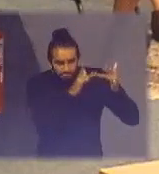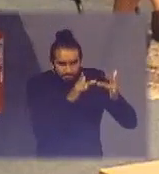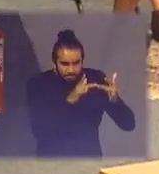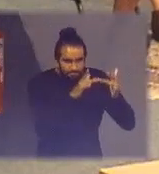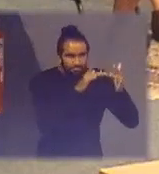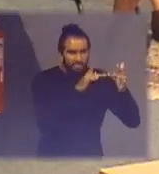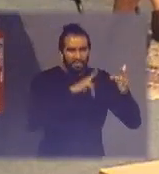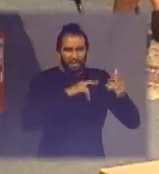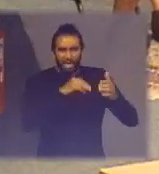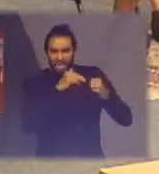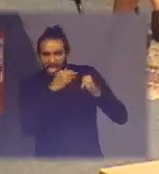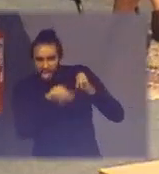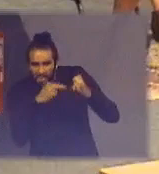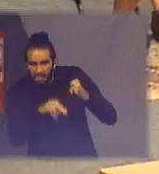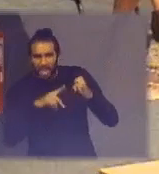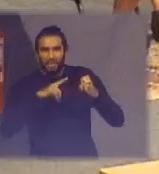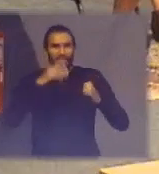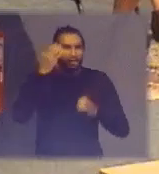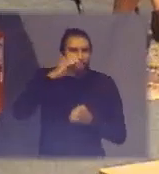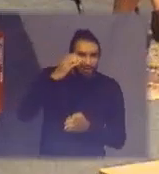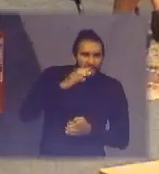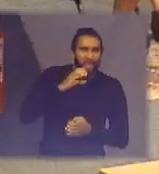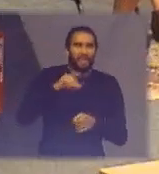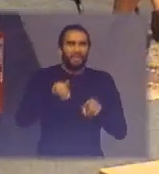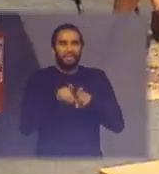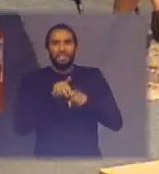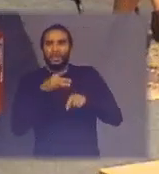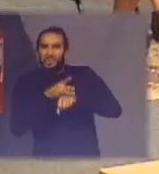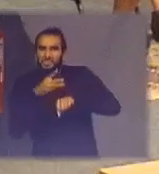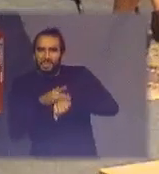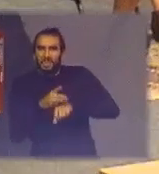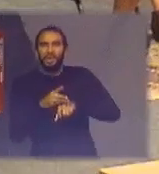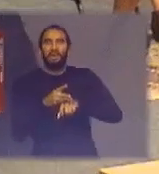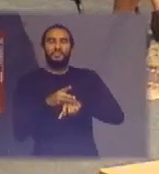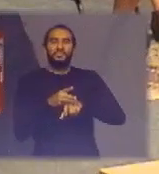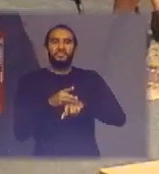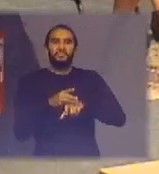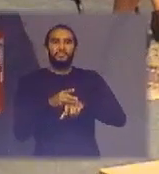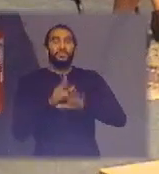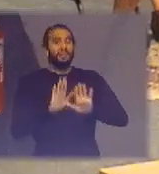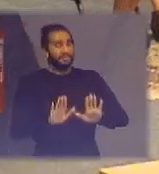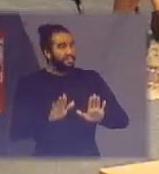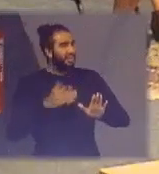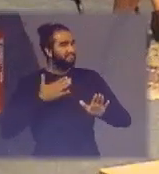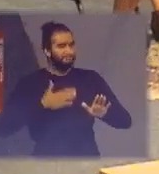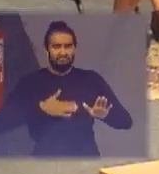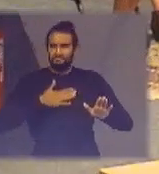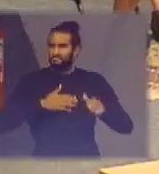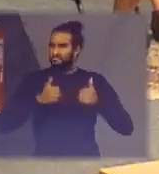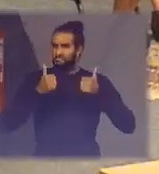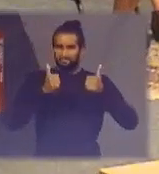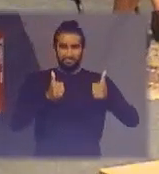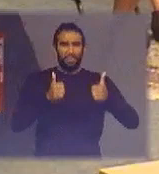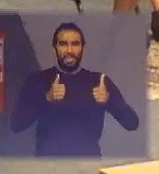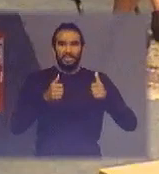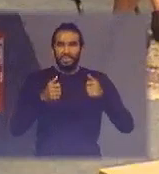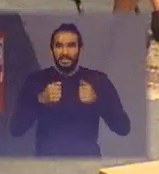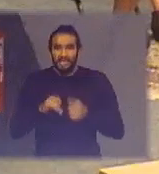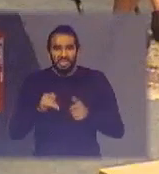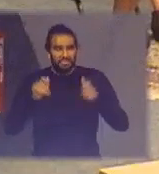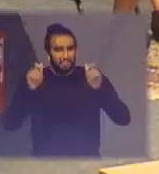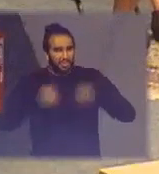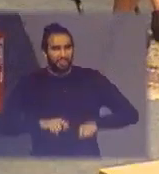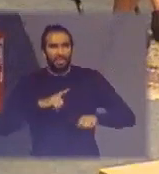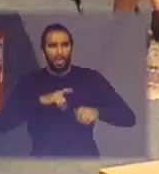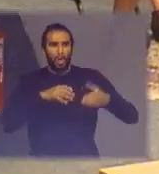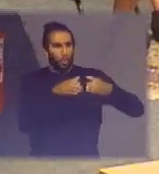tem e-mail tem celular tem whatsapp então fiquem à vontade se eu não puder tenho uma equipe